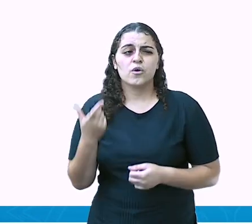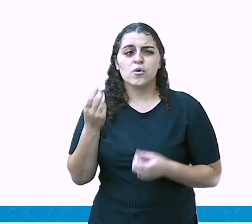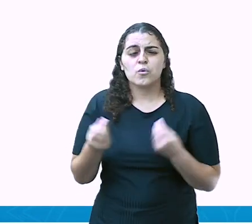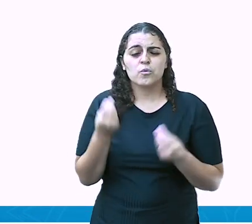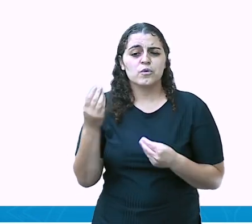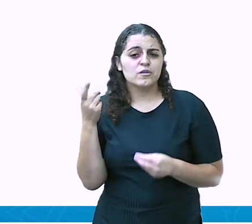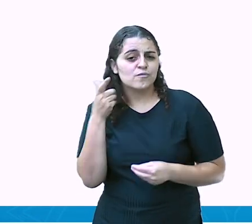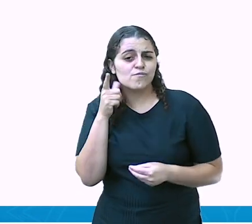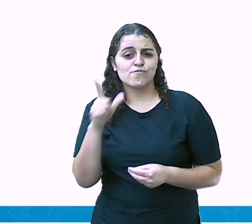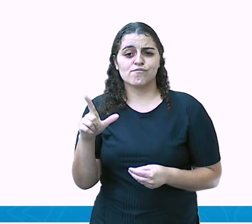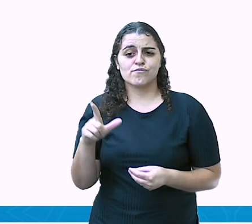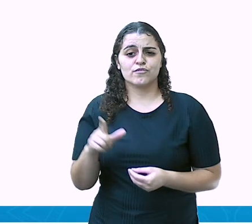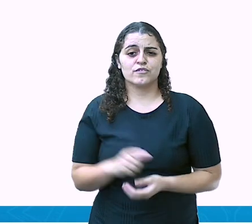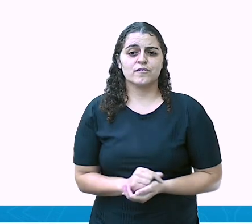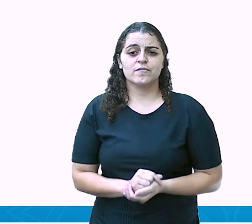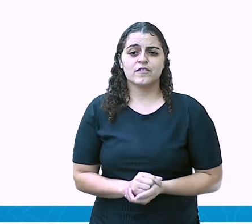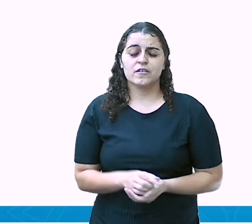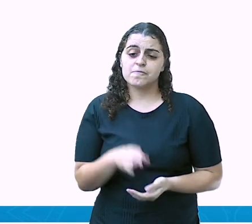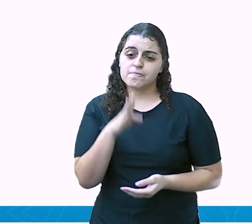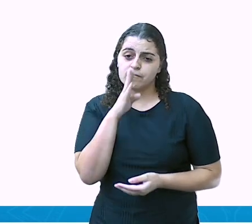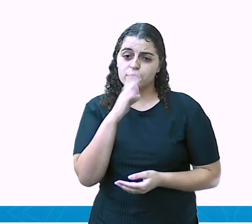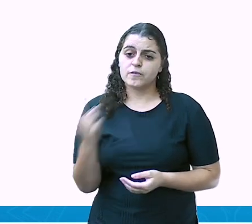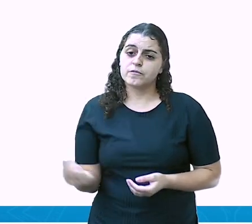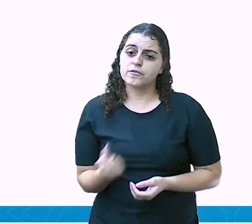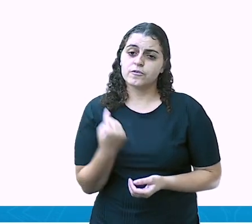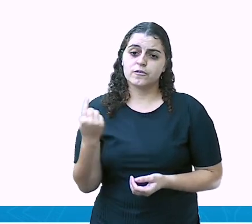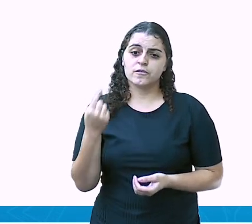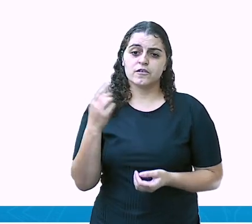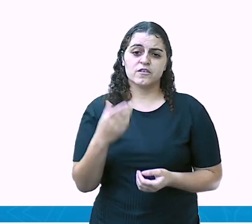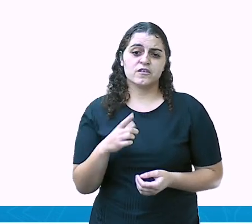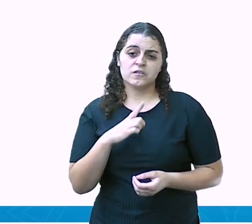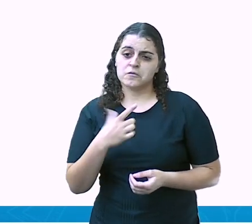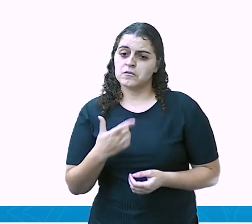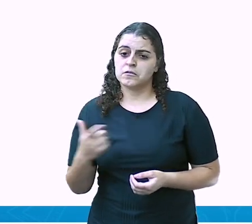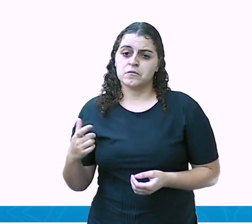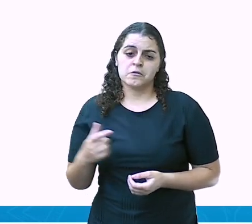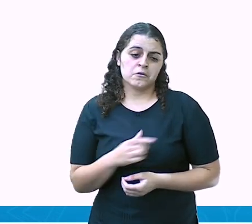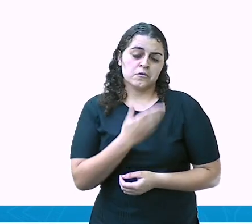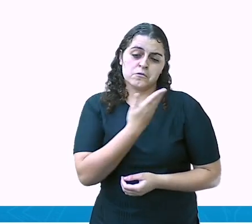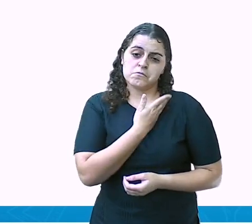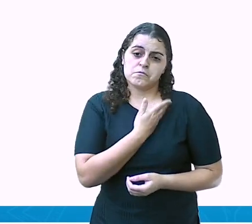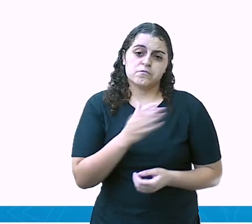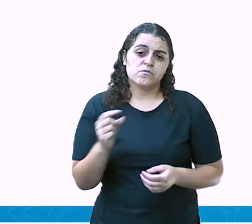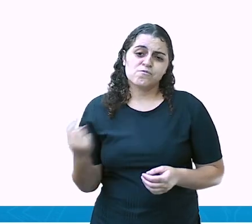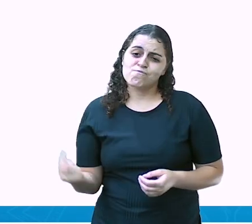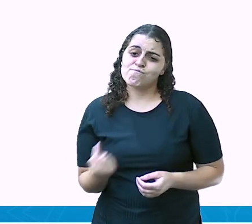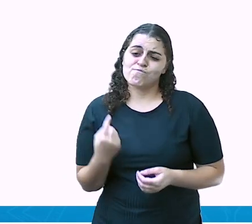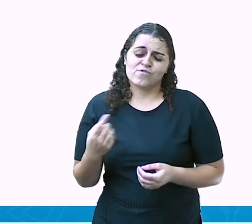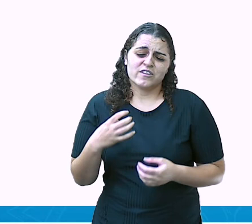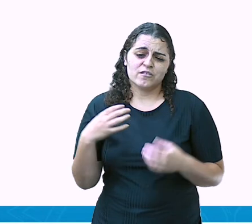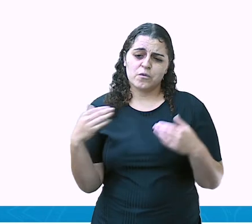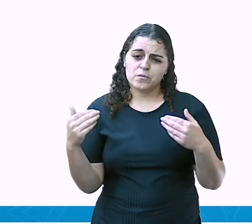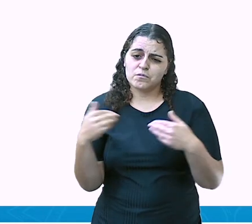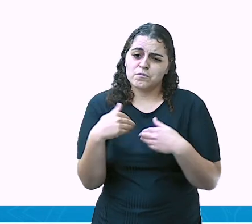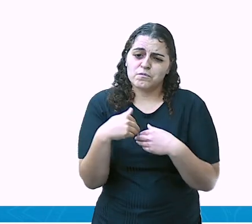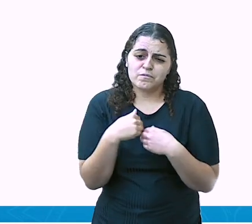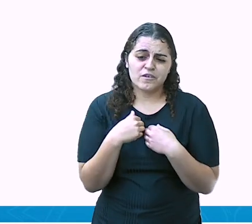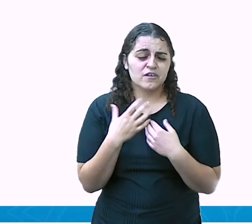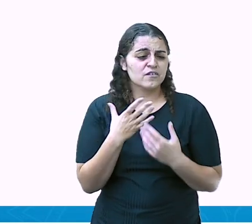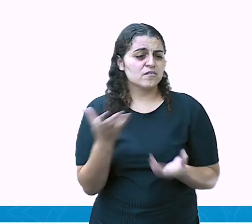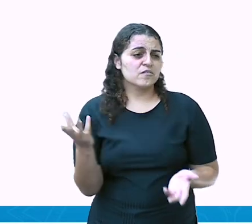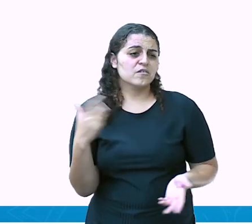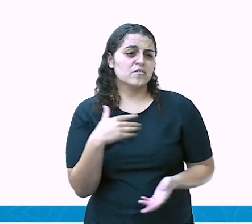acontece, nós tendemos a ficar sós, sem ter amigos, sentindo sozinhos, podendo desencadear uma depressão.